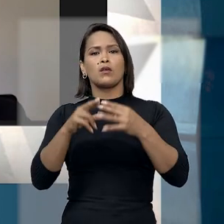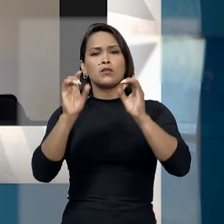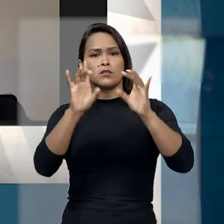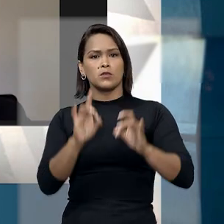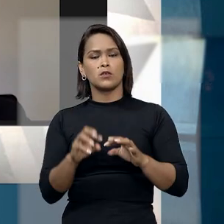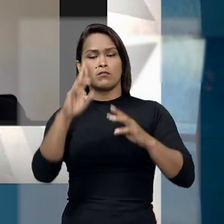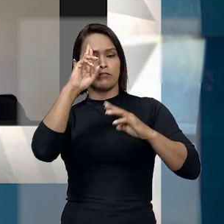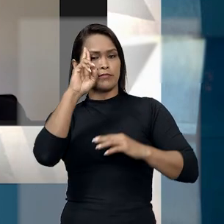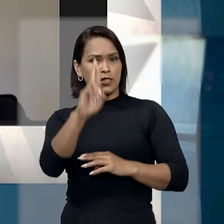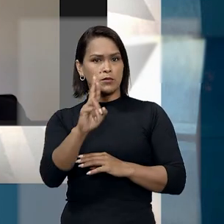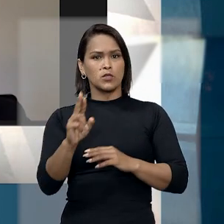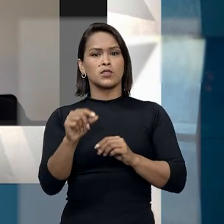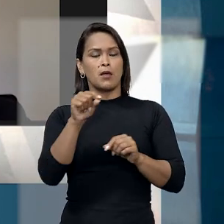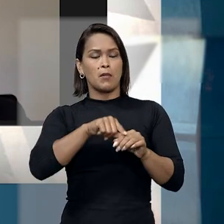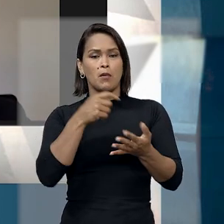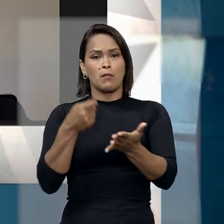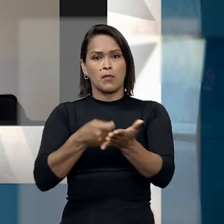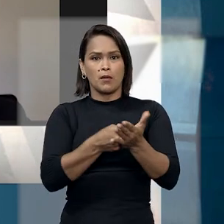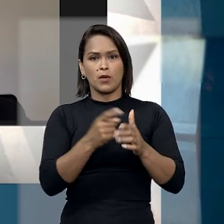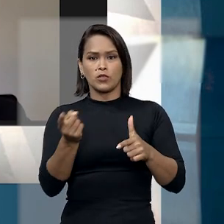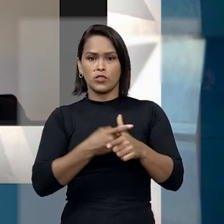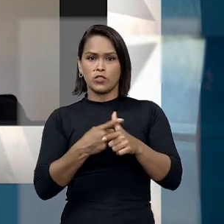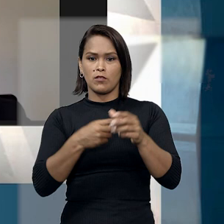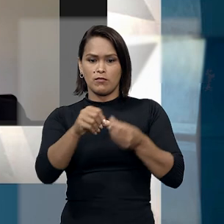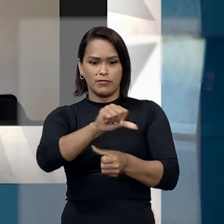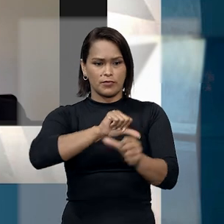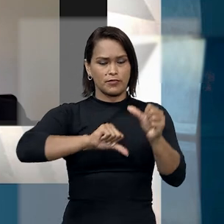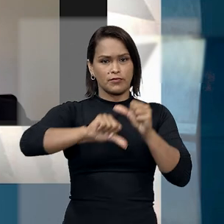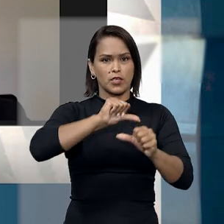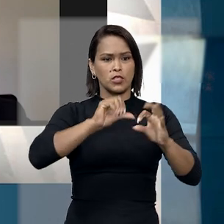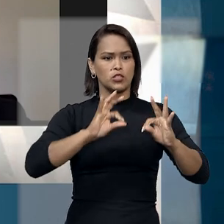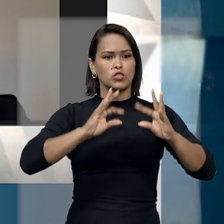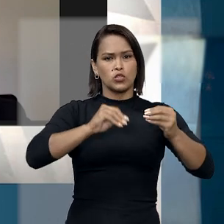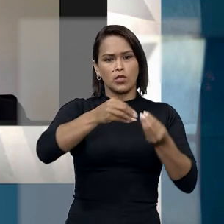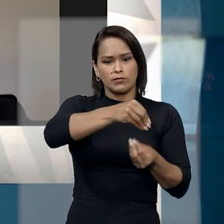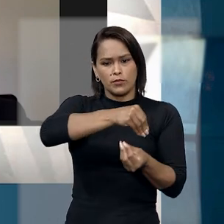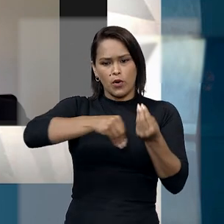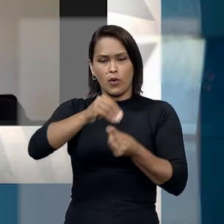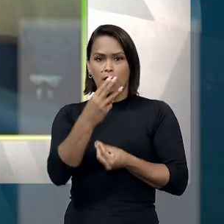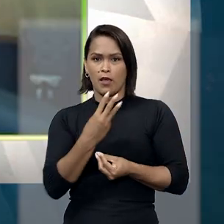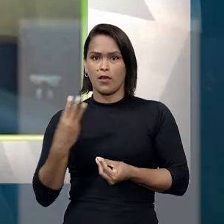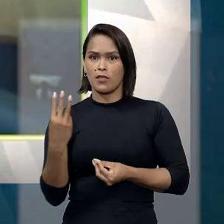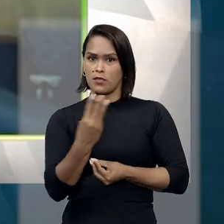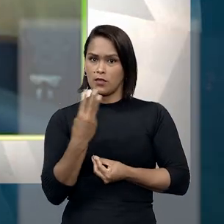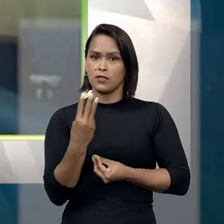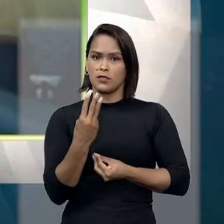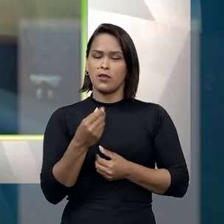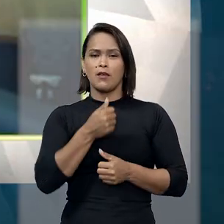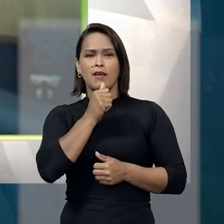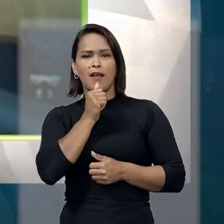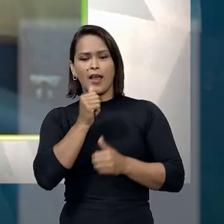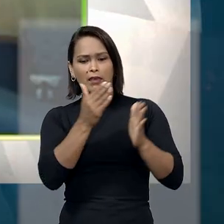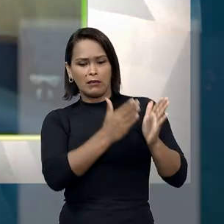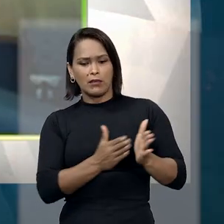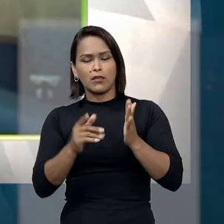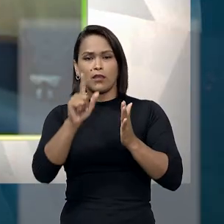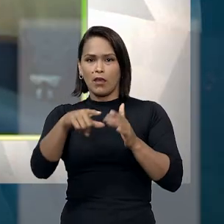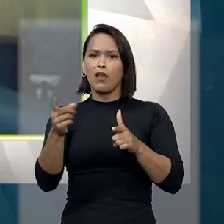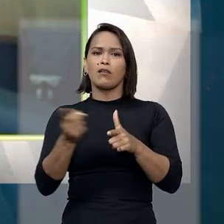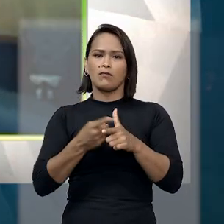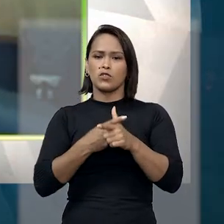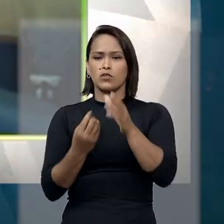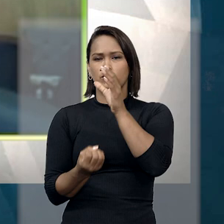se a responsabilidade pelo pagamento da dívida foi integralmente transferida a terceiros, ainda que, no caso, a devedora